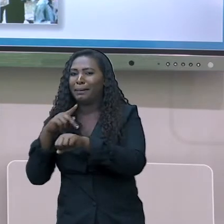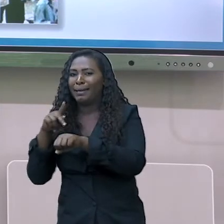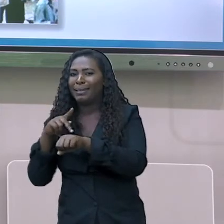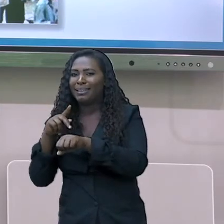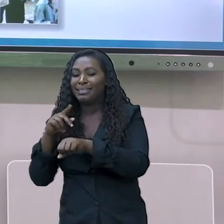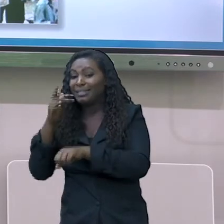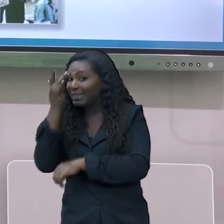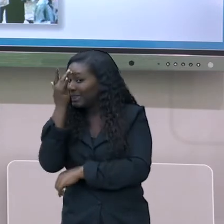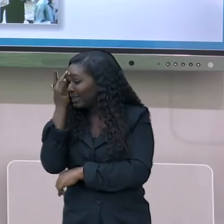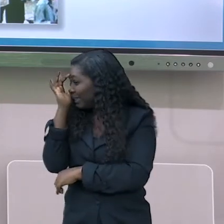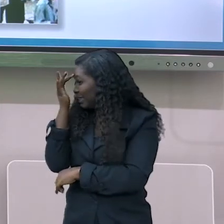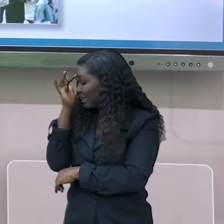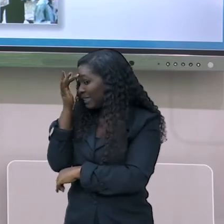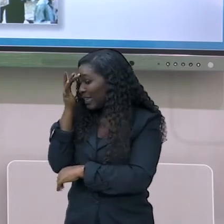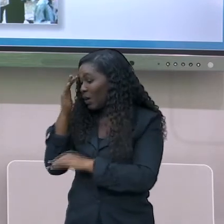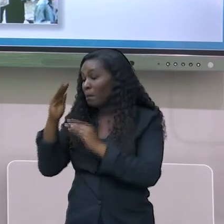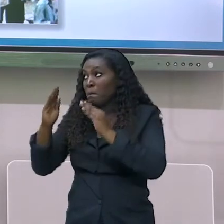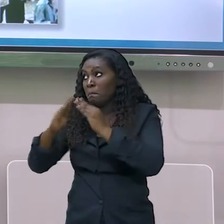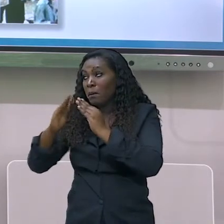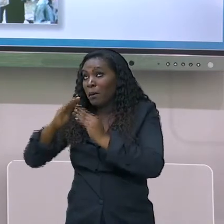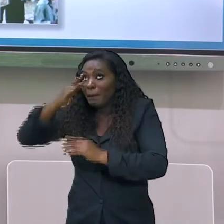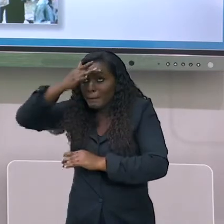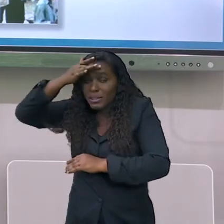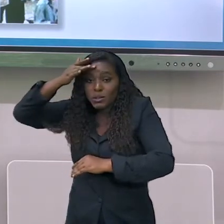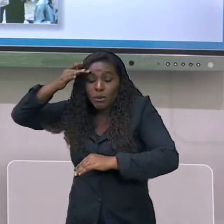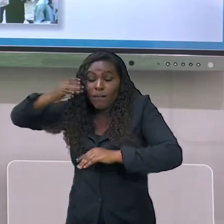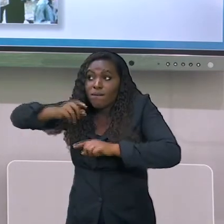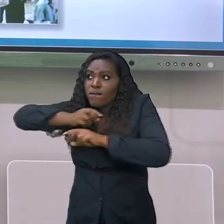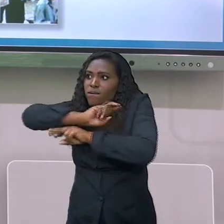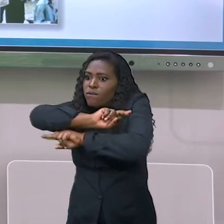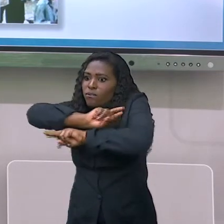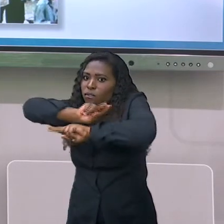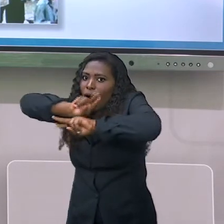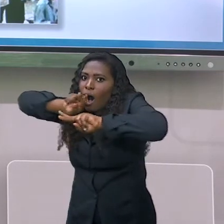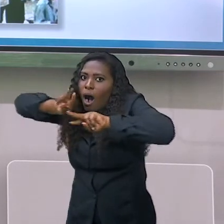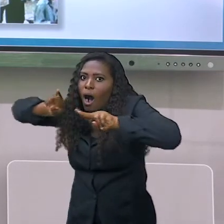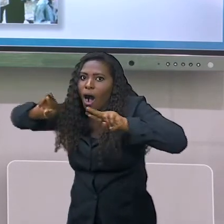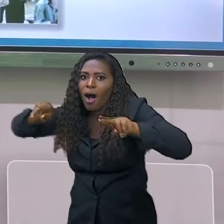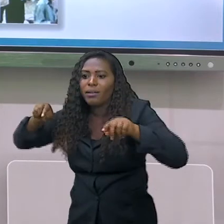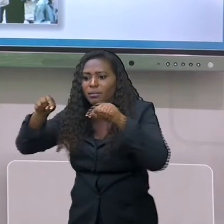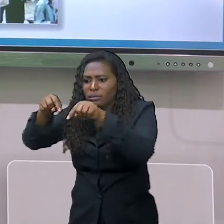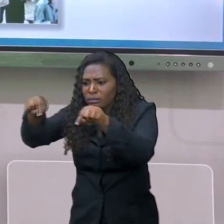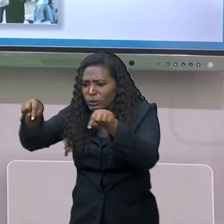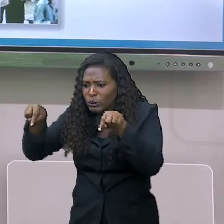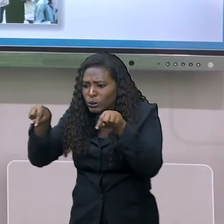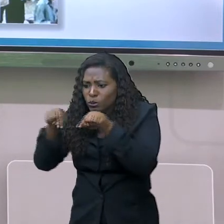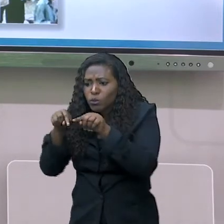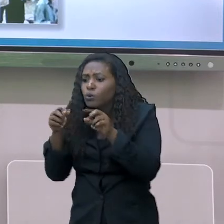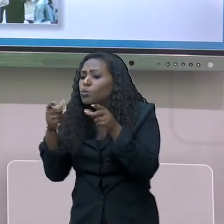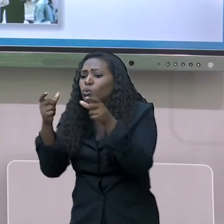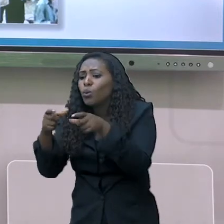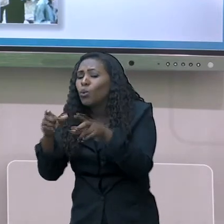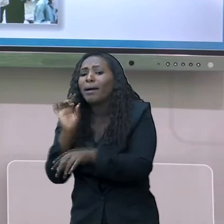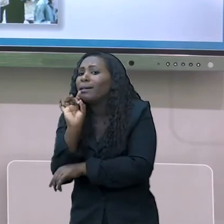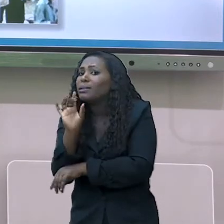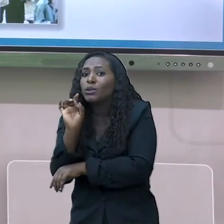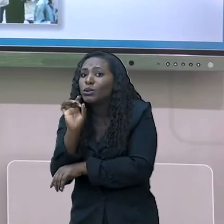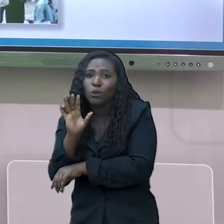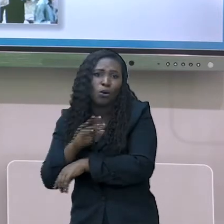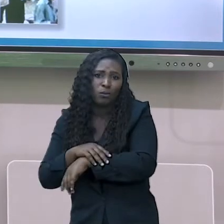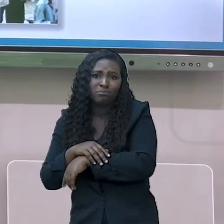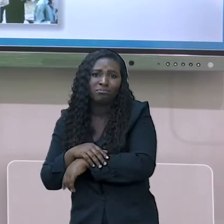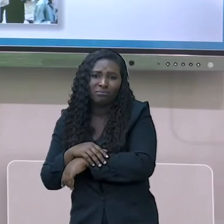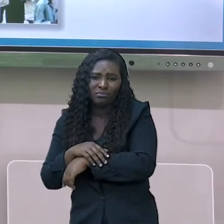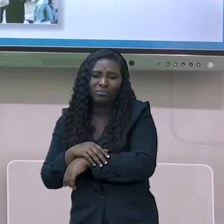462 habitantes por quilômetro quadrado. E isso é a densidade